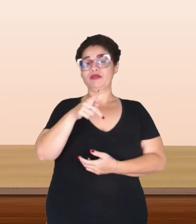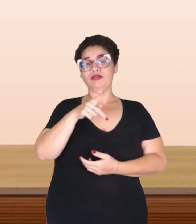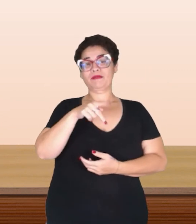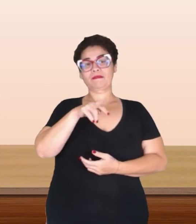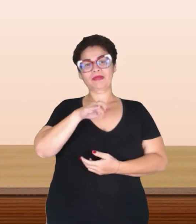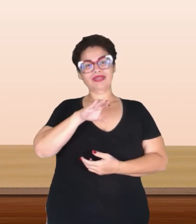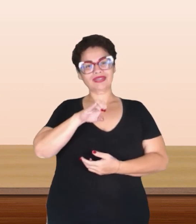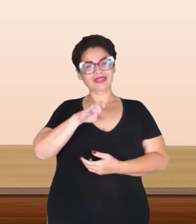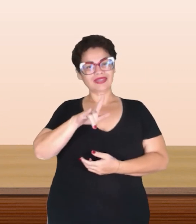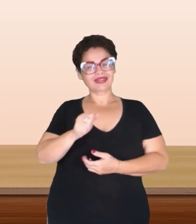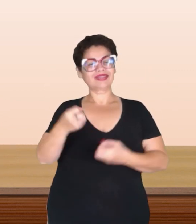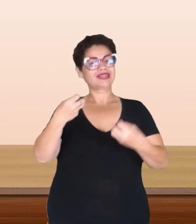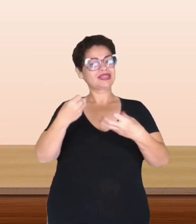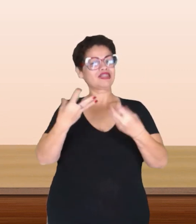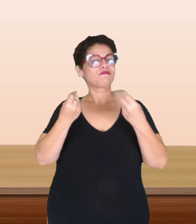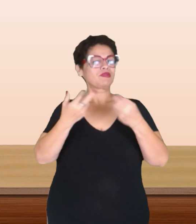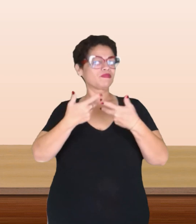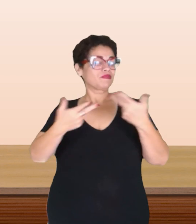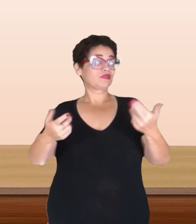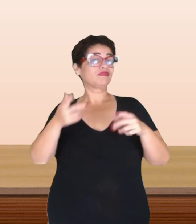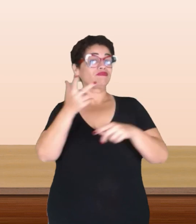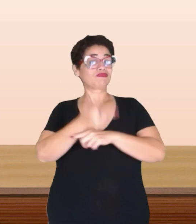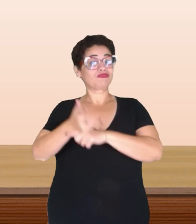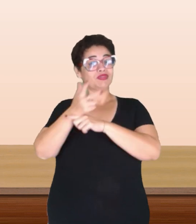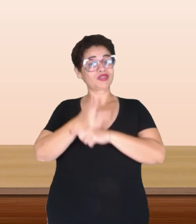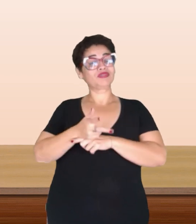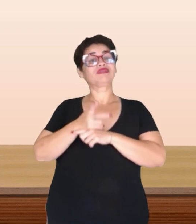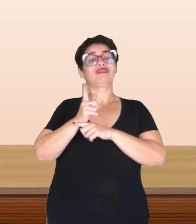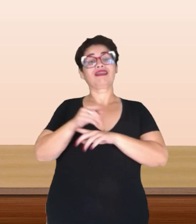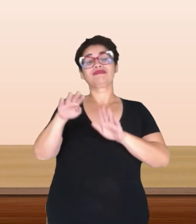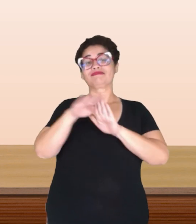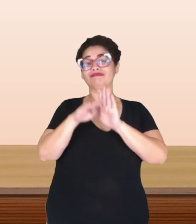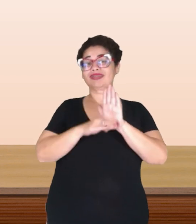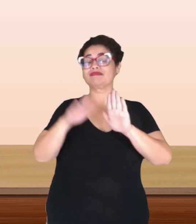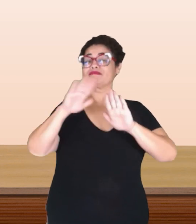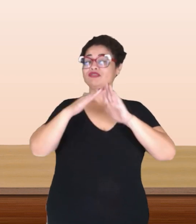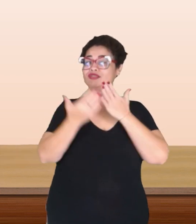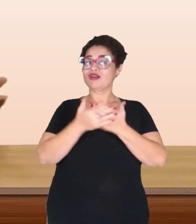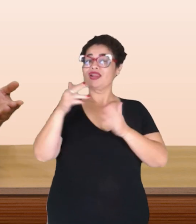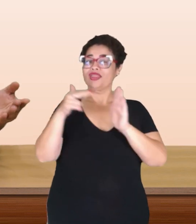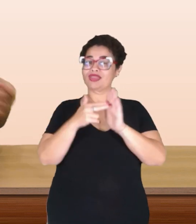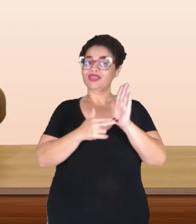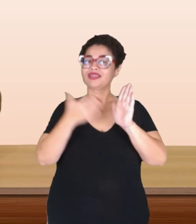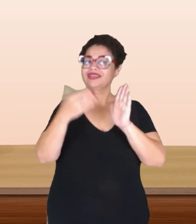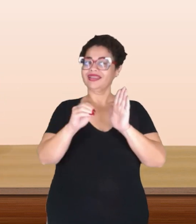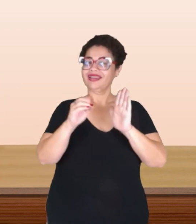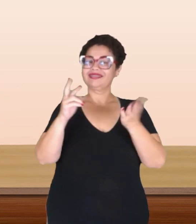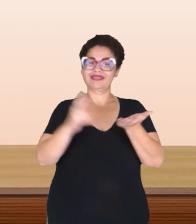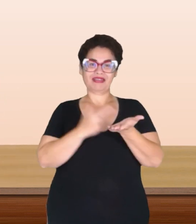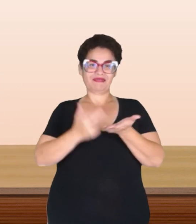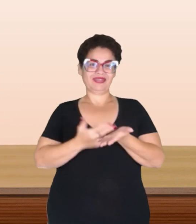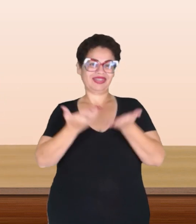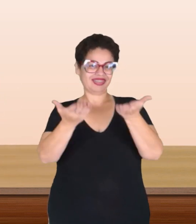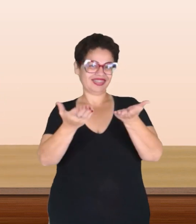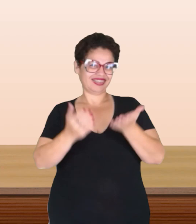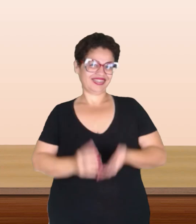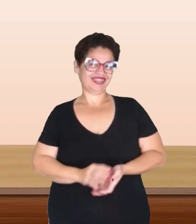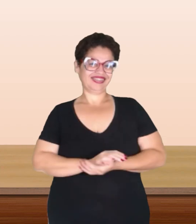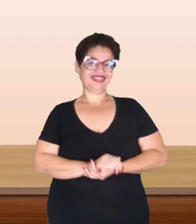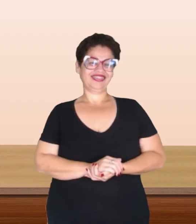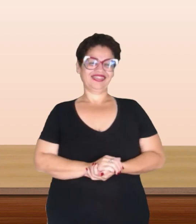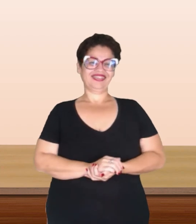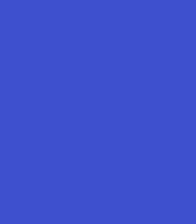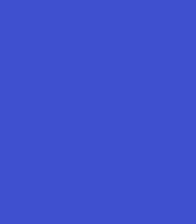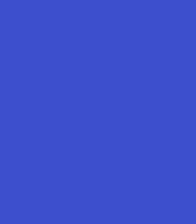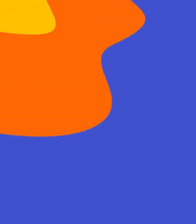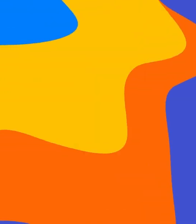Priscila nos ensina muito com os vídeos feitos para o programa Minha Escola é Nota 10. Agora, do Revista. Logo após